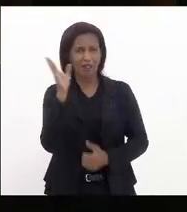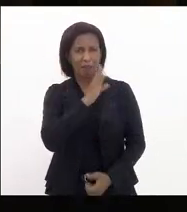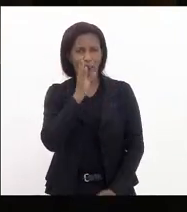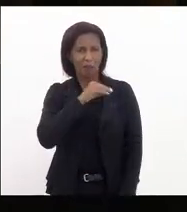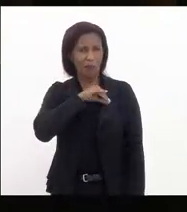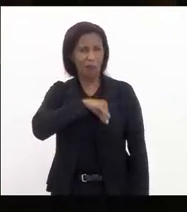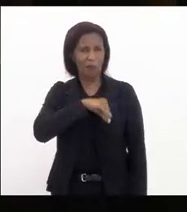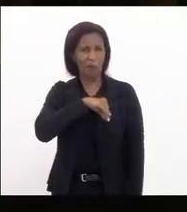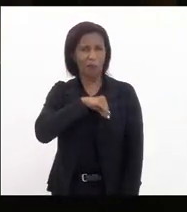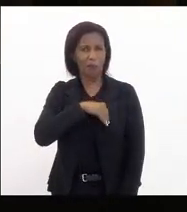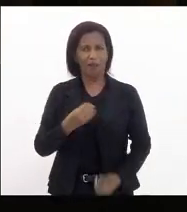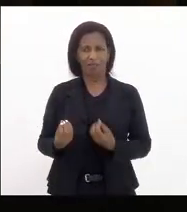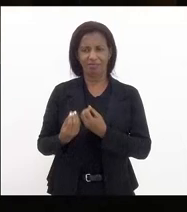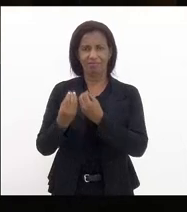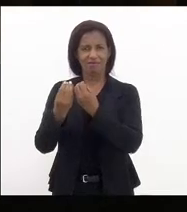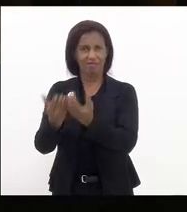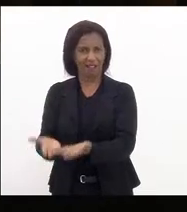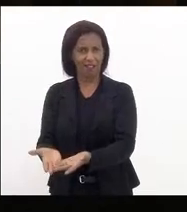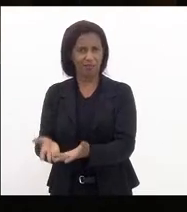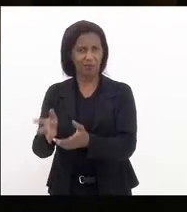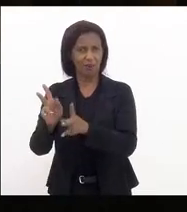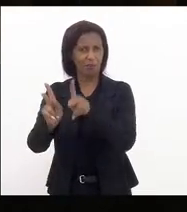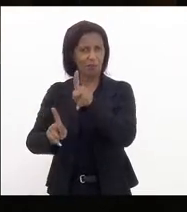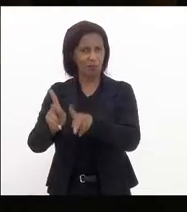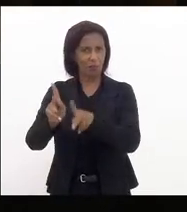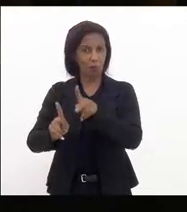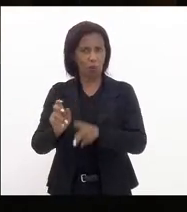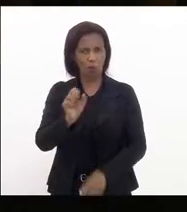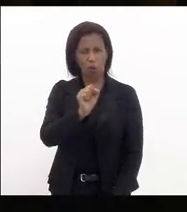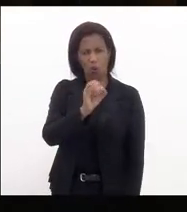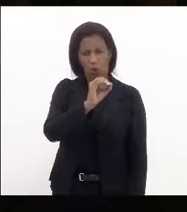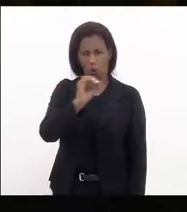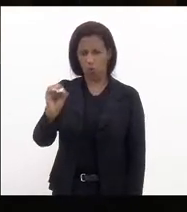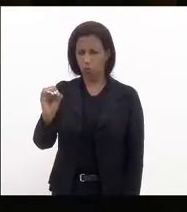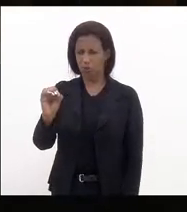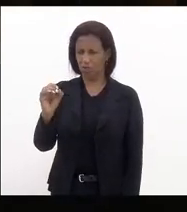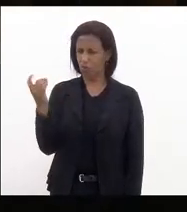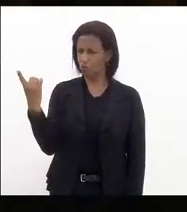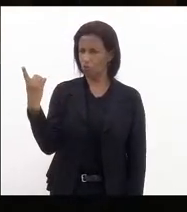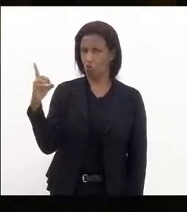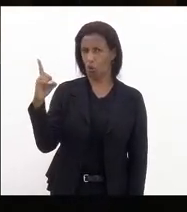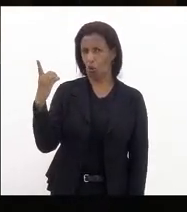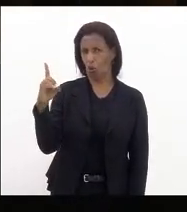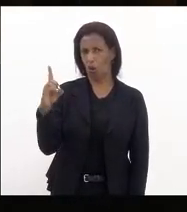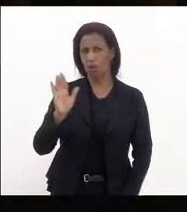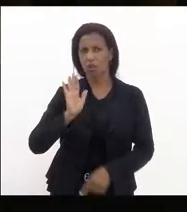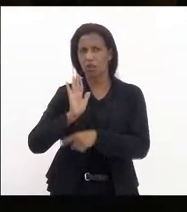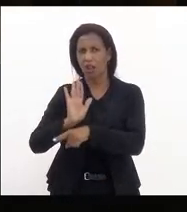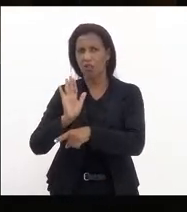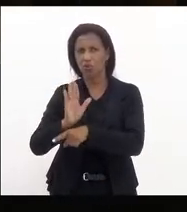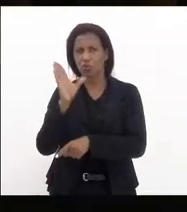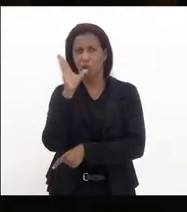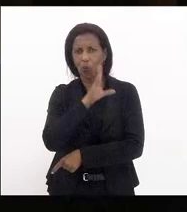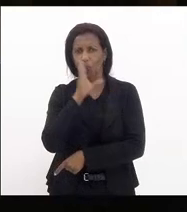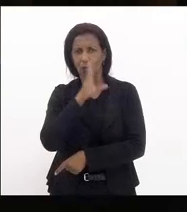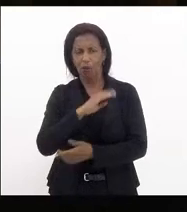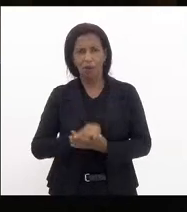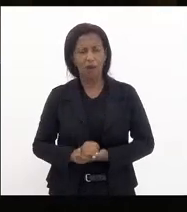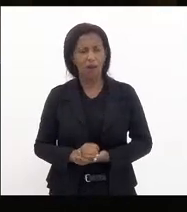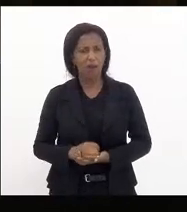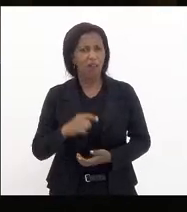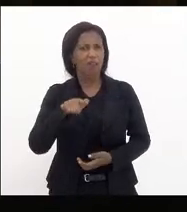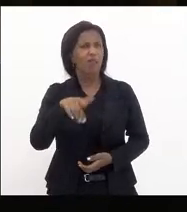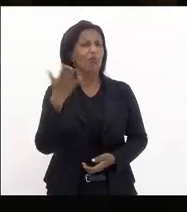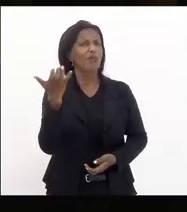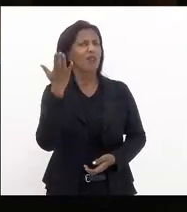dado a população brasileira 800 dólares em auxílio emergencial eu quero saber